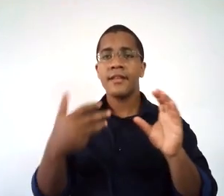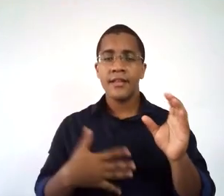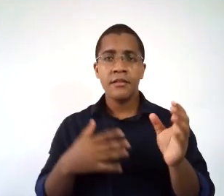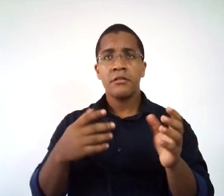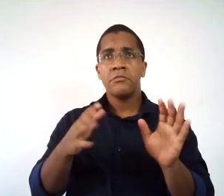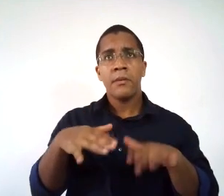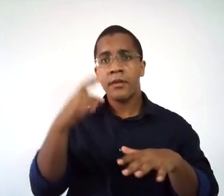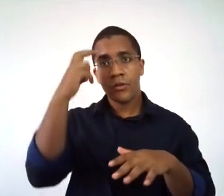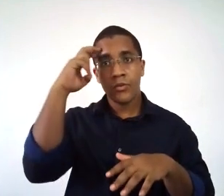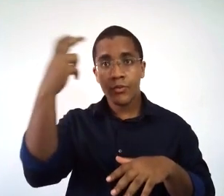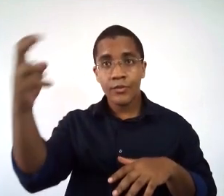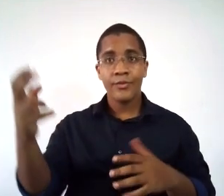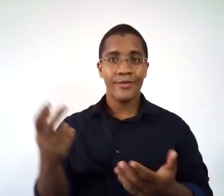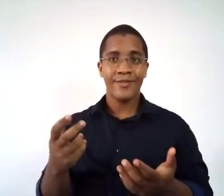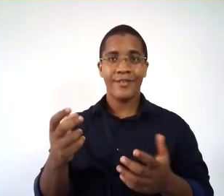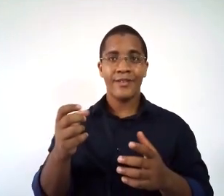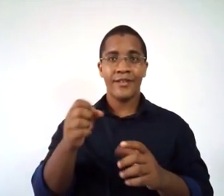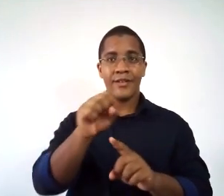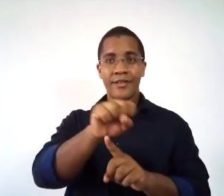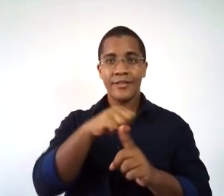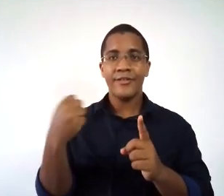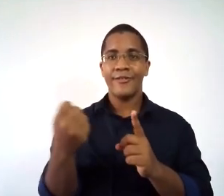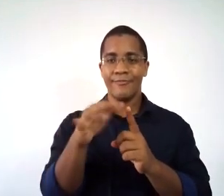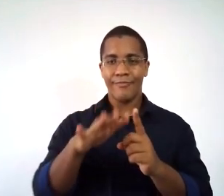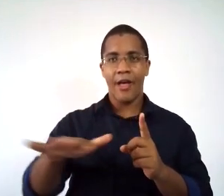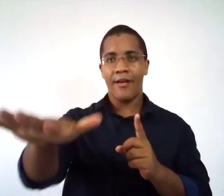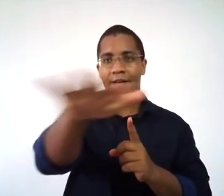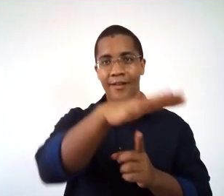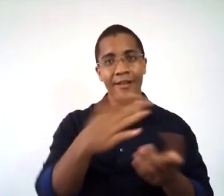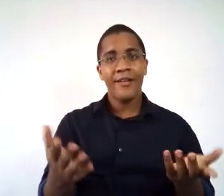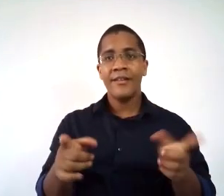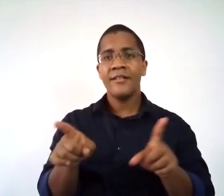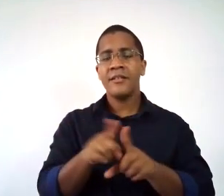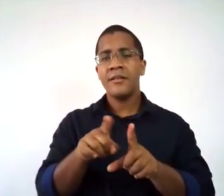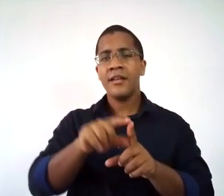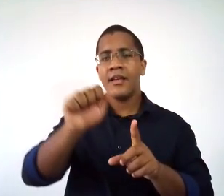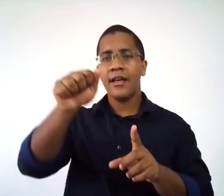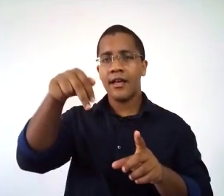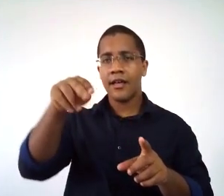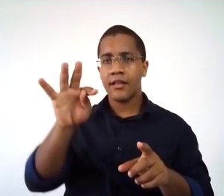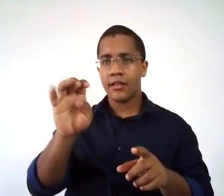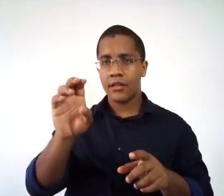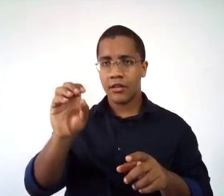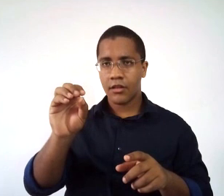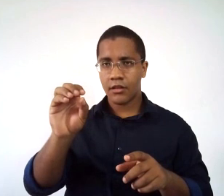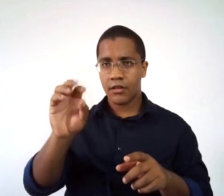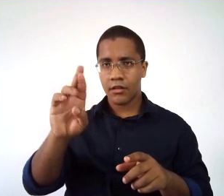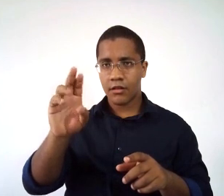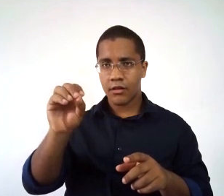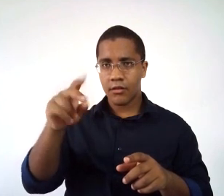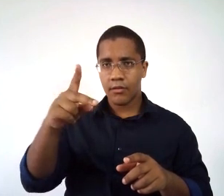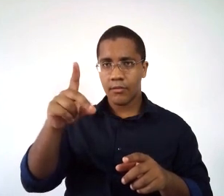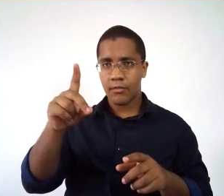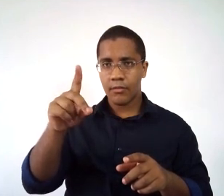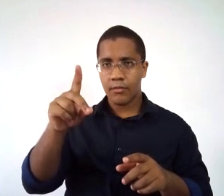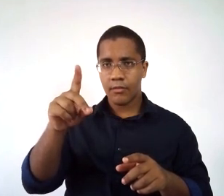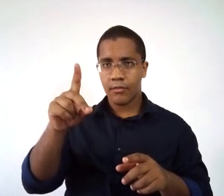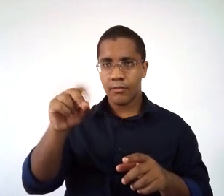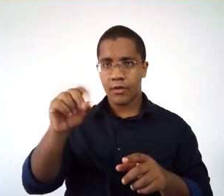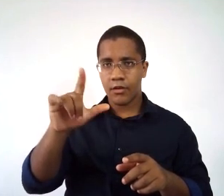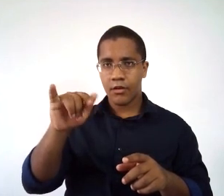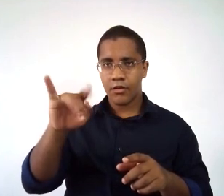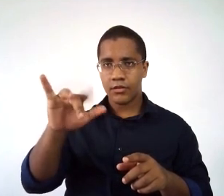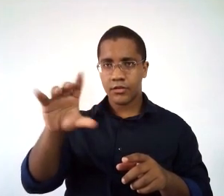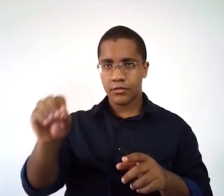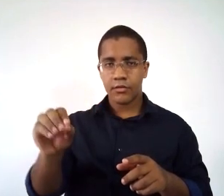aspectos culturais, sociais e antropológicos. Apresentam um processo criativo para